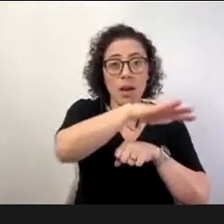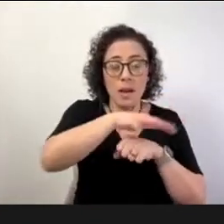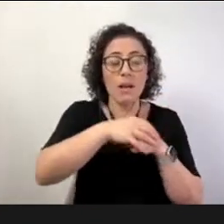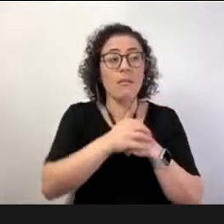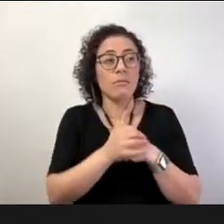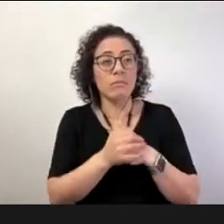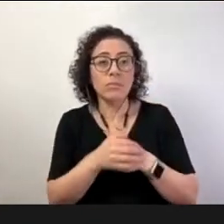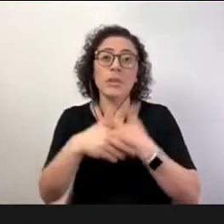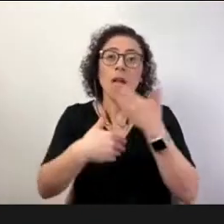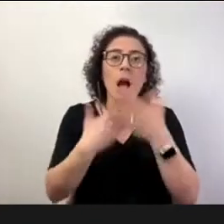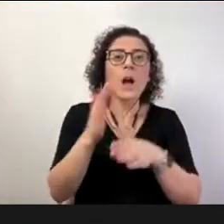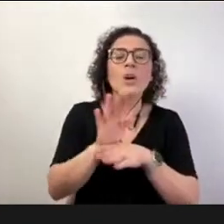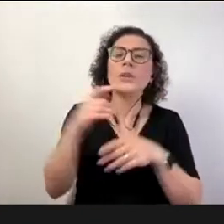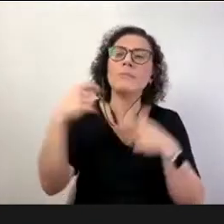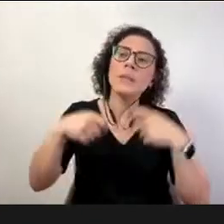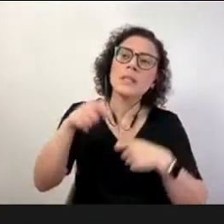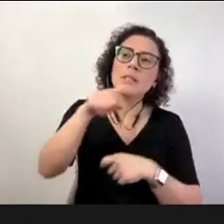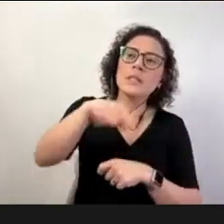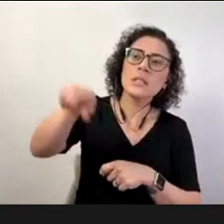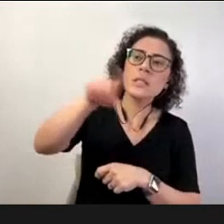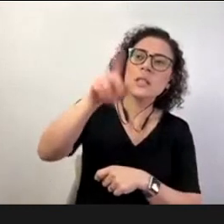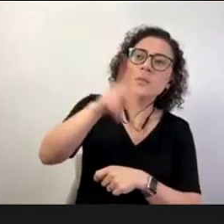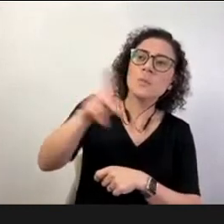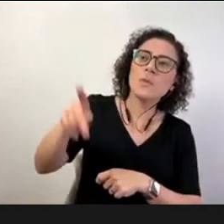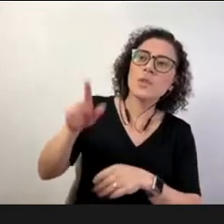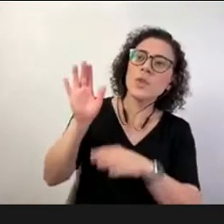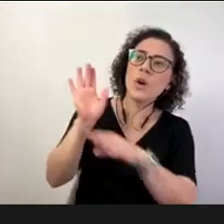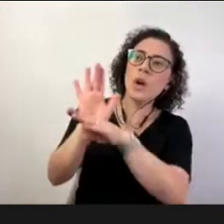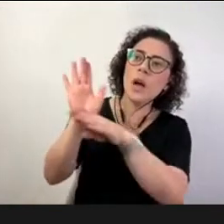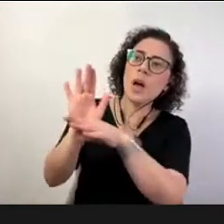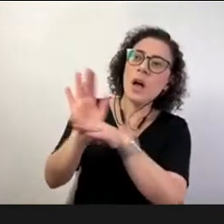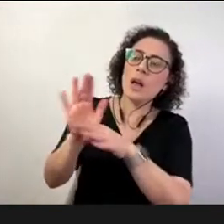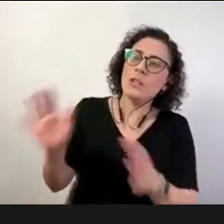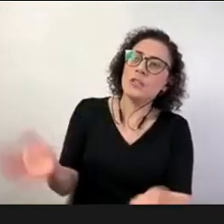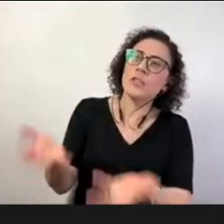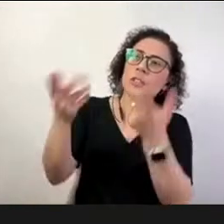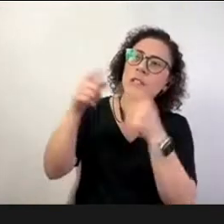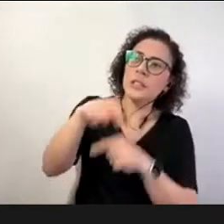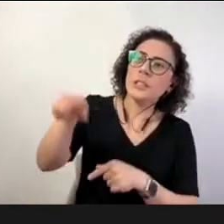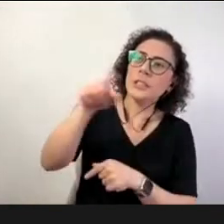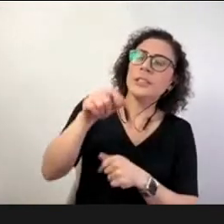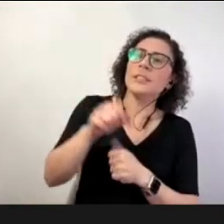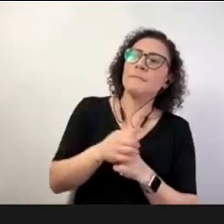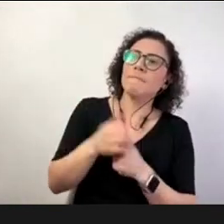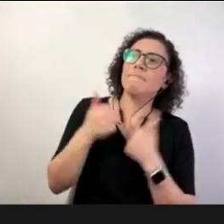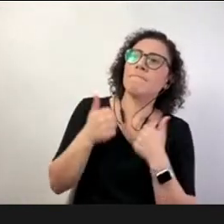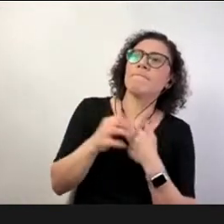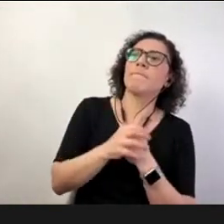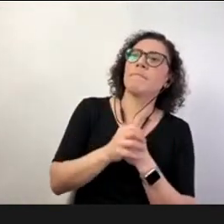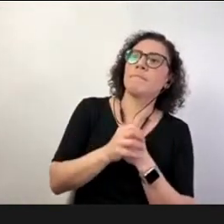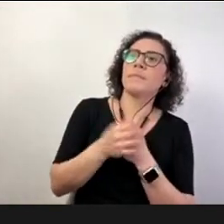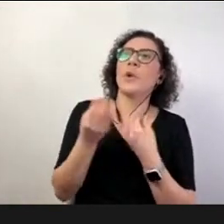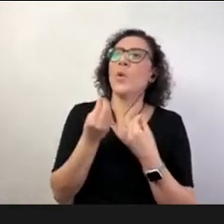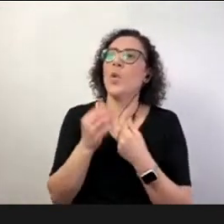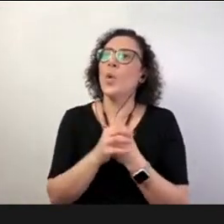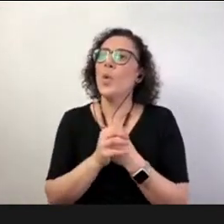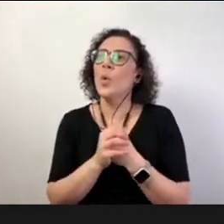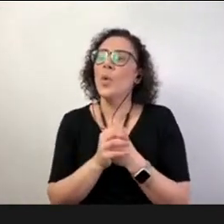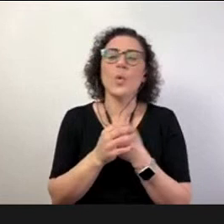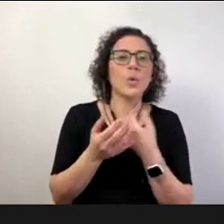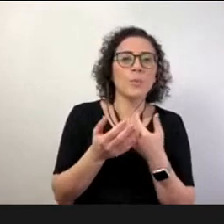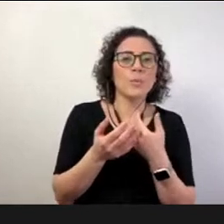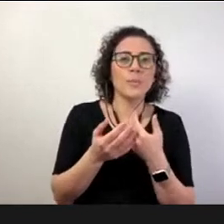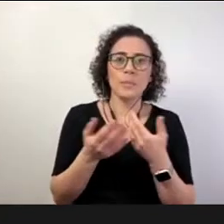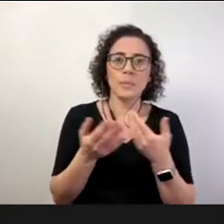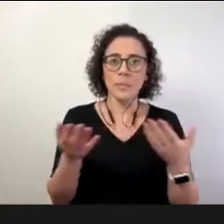para as necessidades específicas da nossa escola né em que cada um de nós atua outra coisa muito diferente a gente ter que olhar para isso em